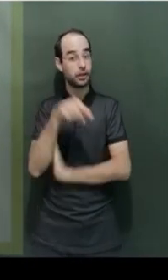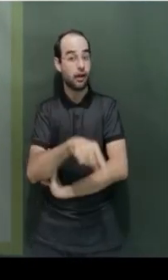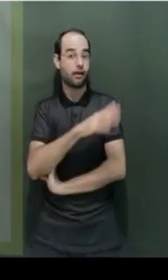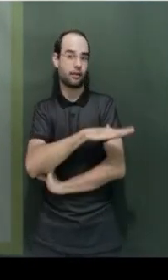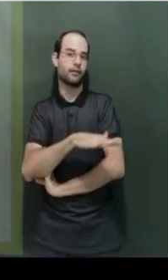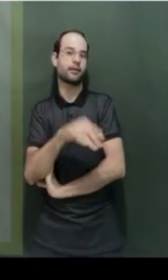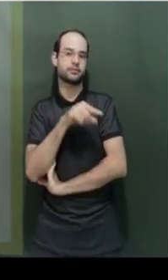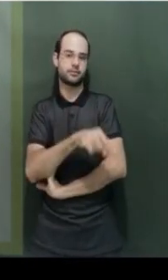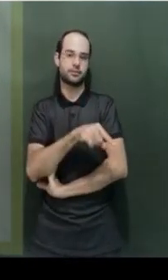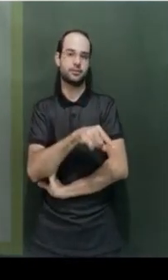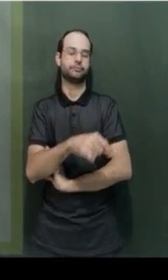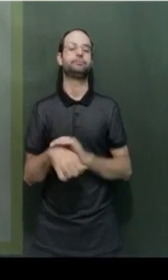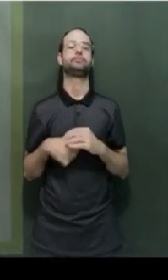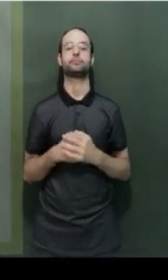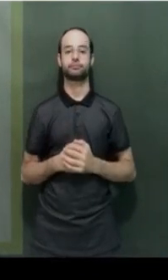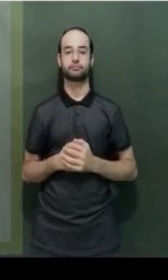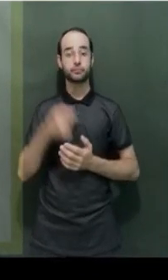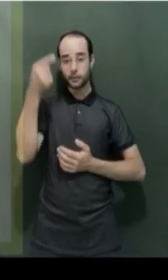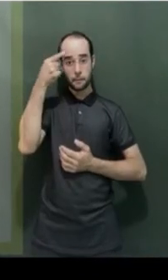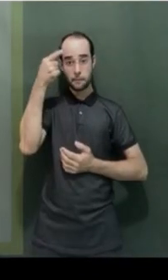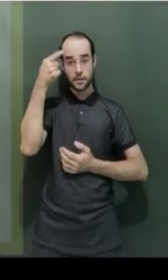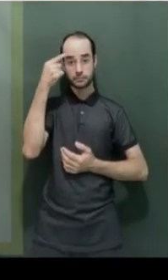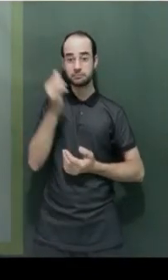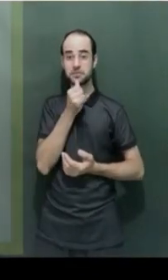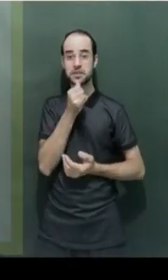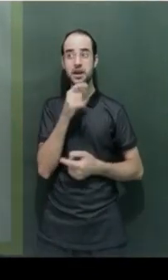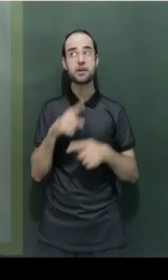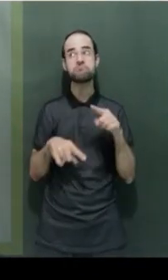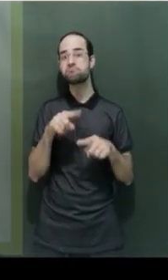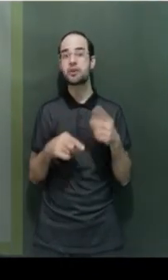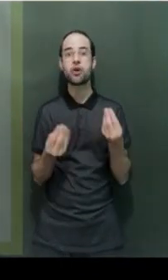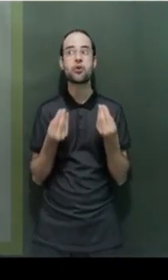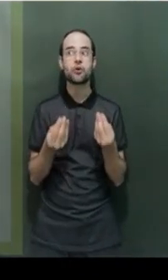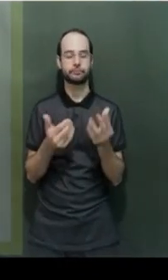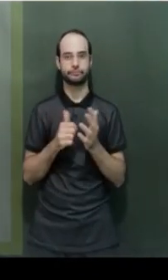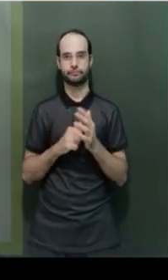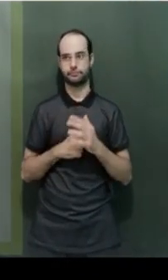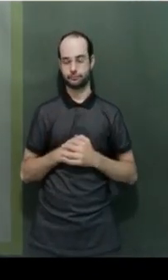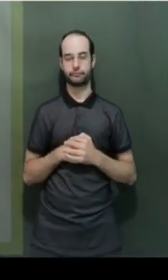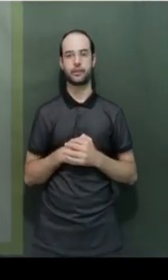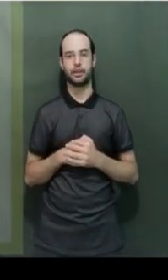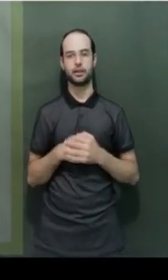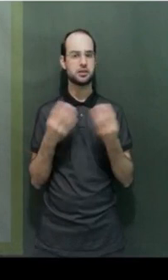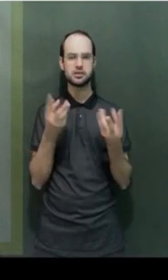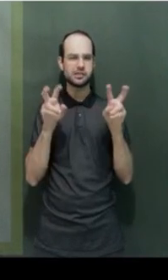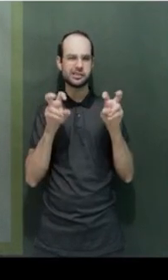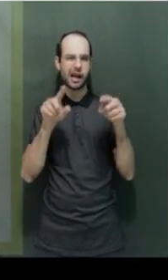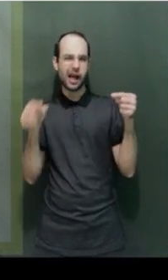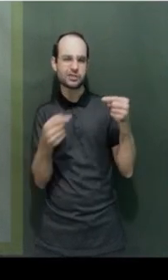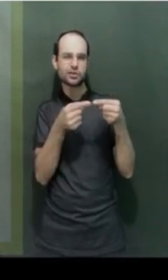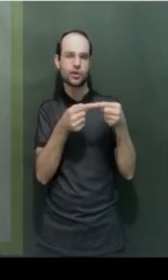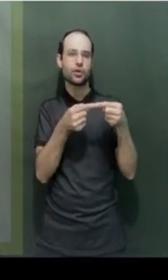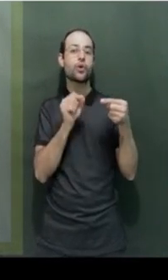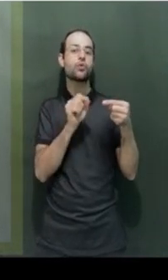É a criança. Então, a gente vai pensar num exemplo para uma situação. Como que a gente poderia dar,